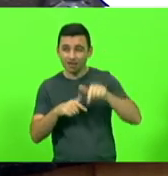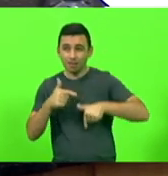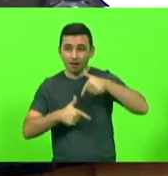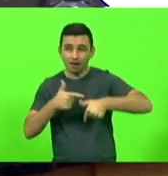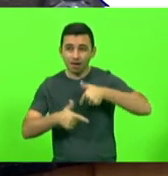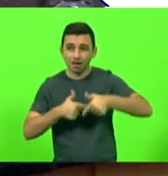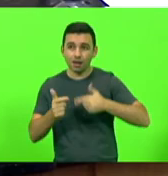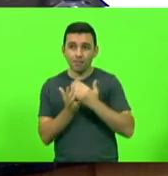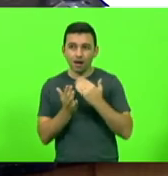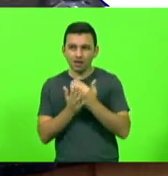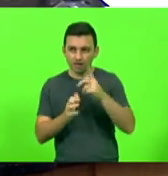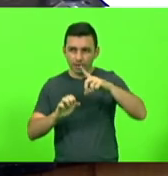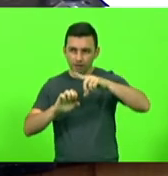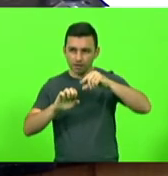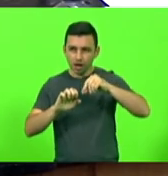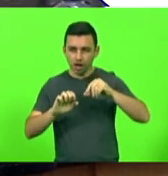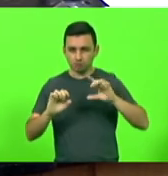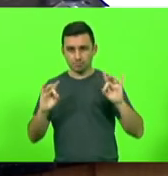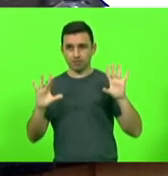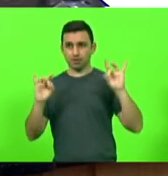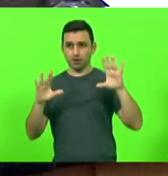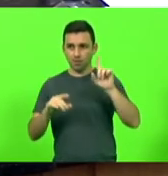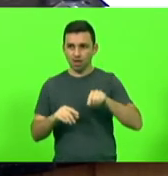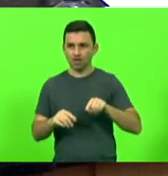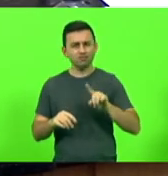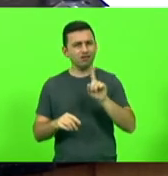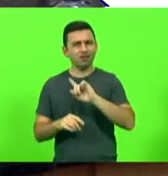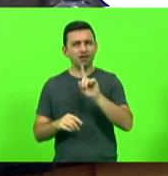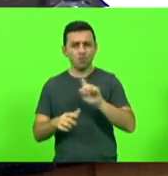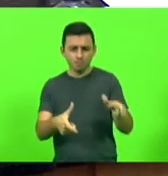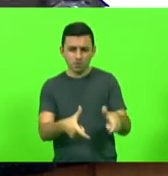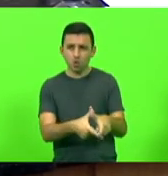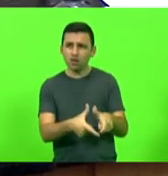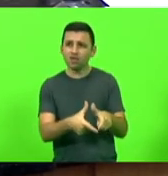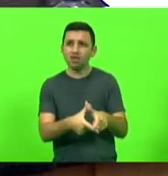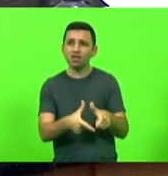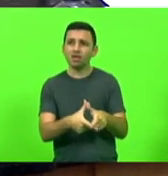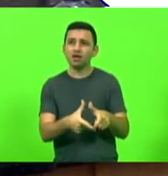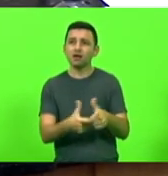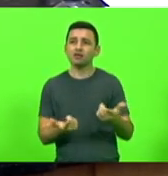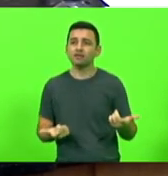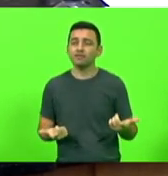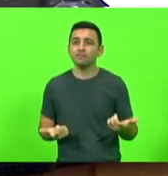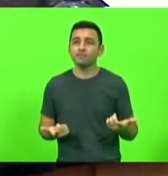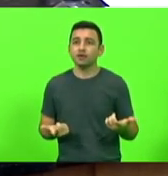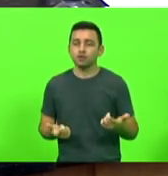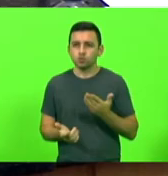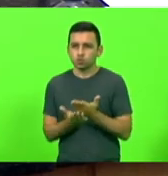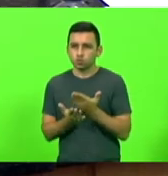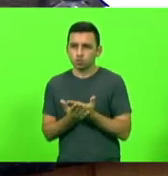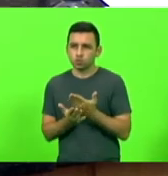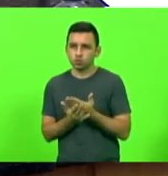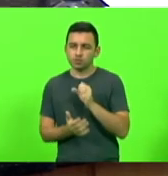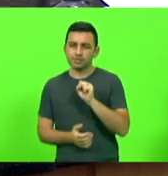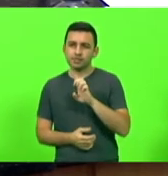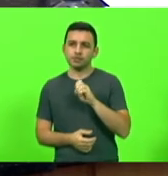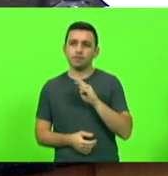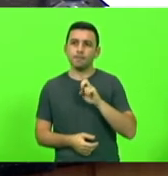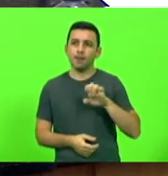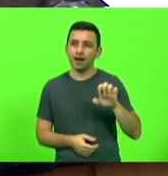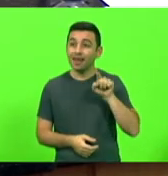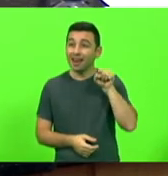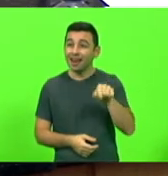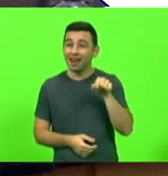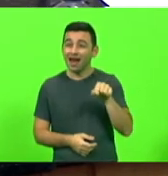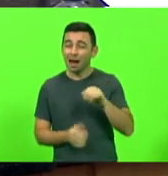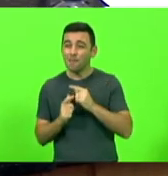grande empreendedor não, aliás, essa é a minoria, essa é a minoria, segundo um estudo do SEBRAE, a grande maioria dos